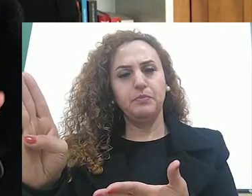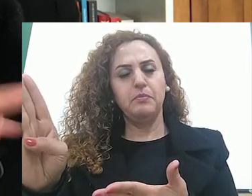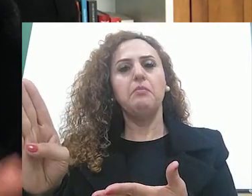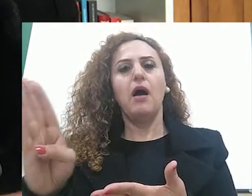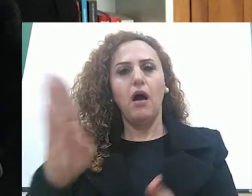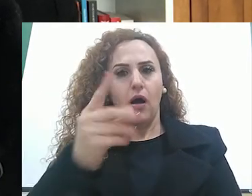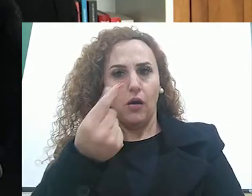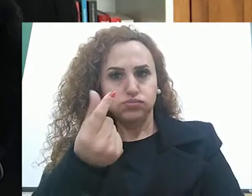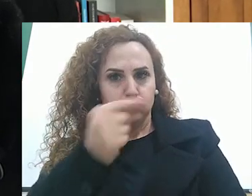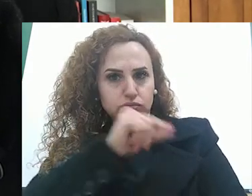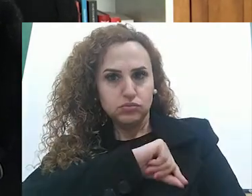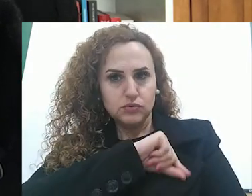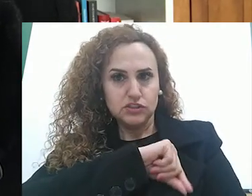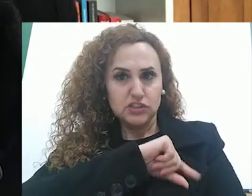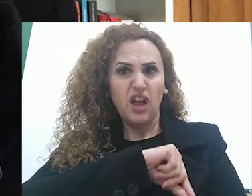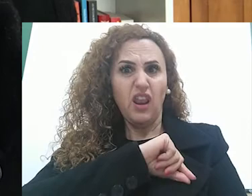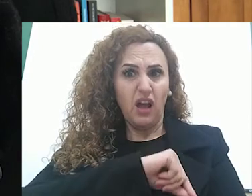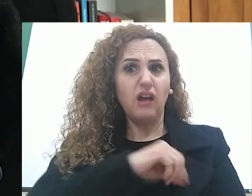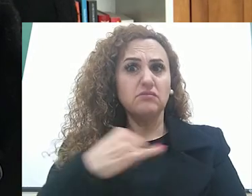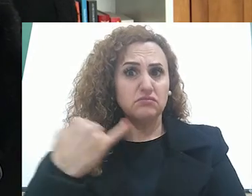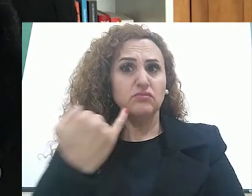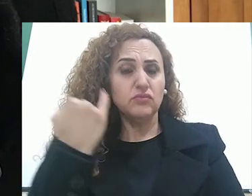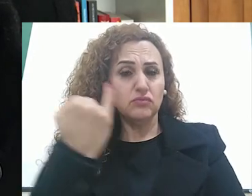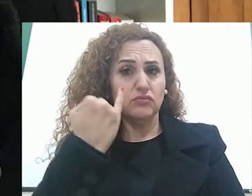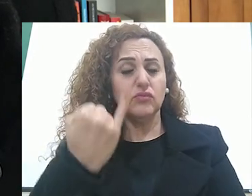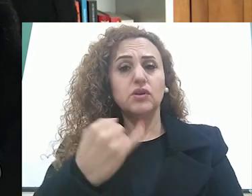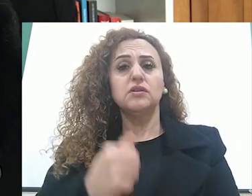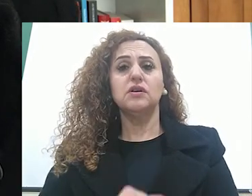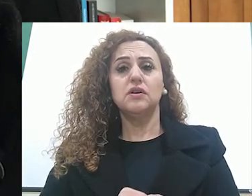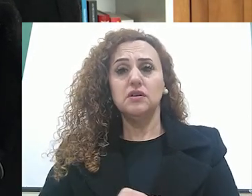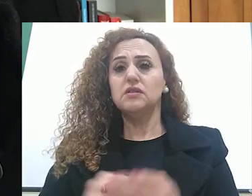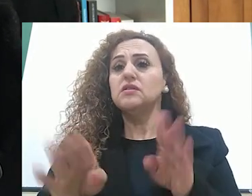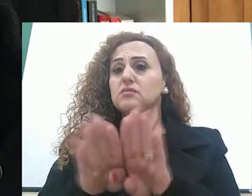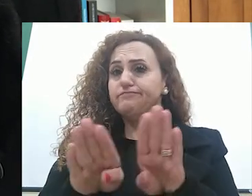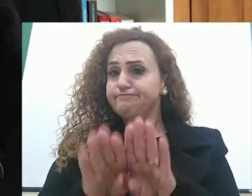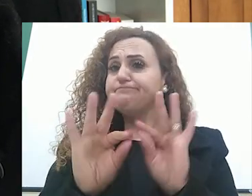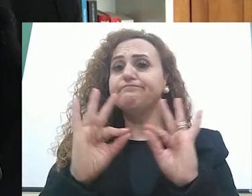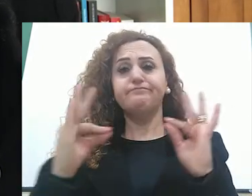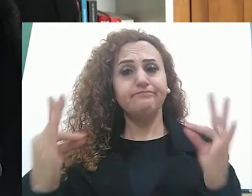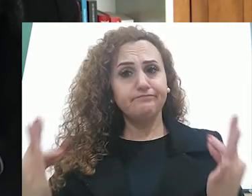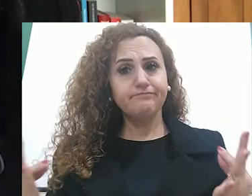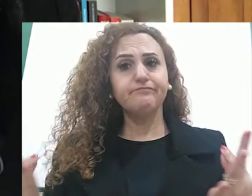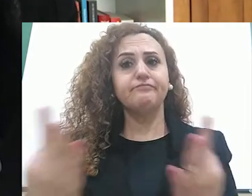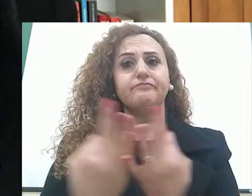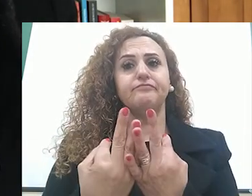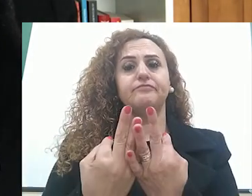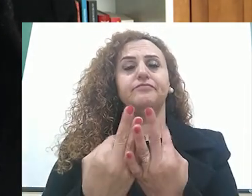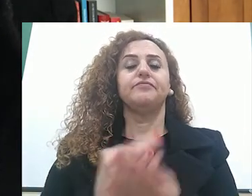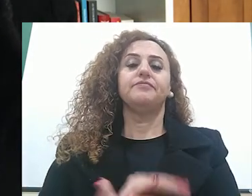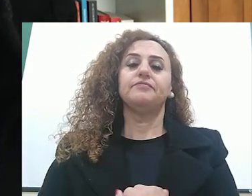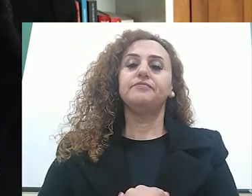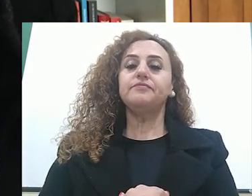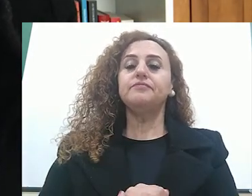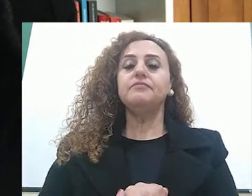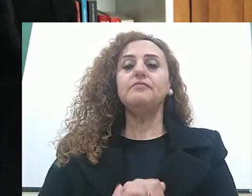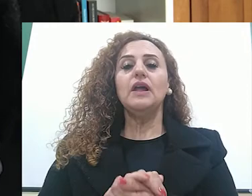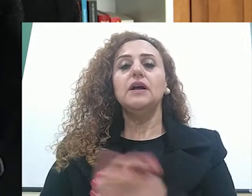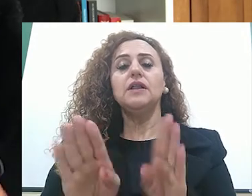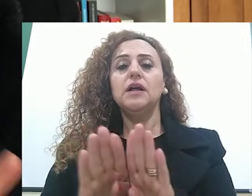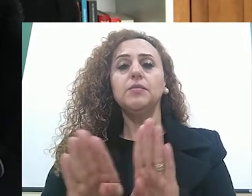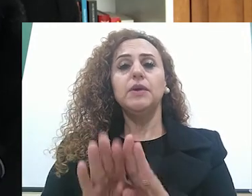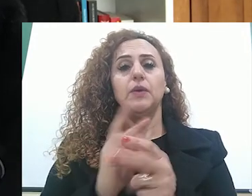fonte de renda, né? O salário das mulheres foi a principal fonte de renda de muitas famílias. Outra coisa